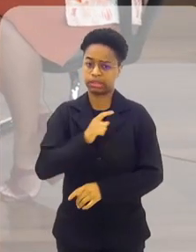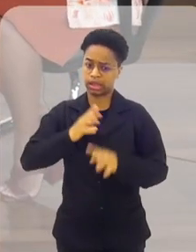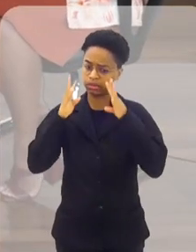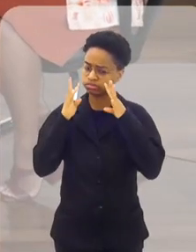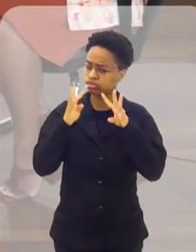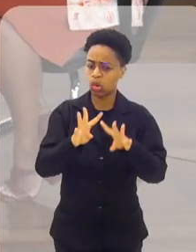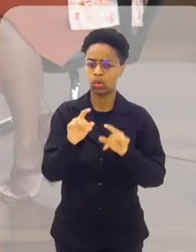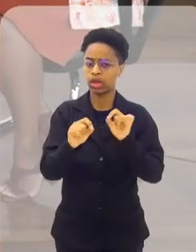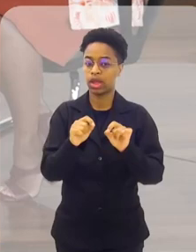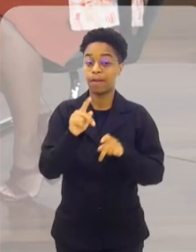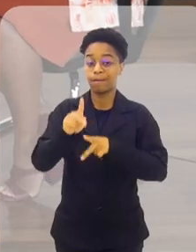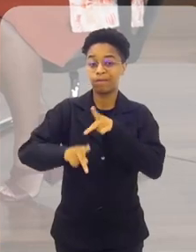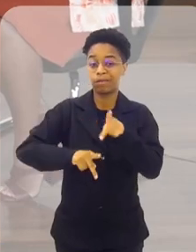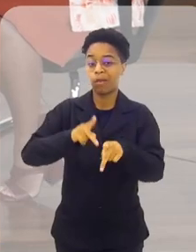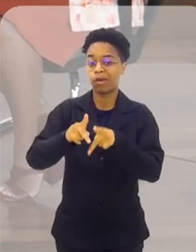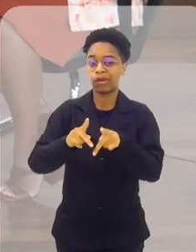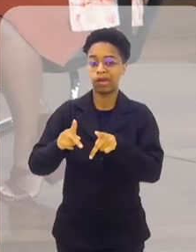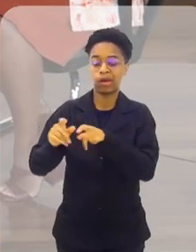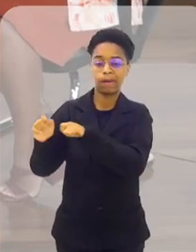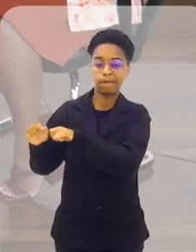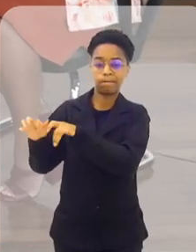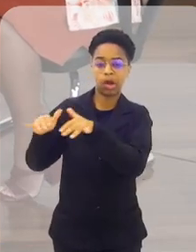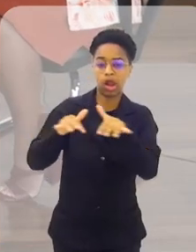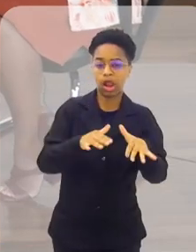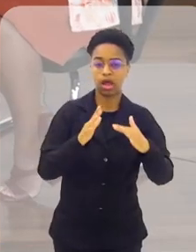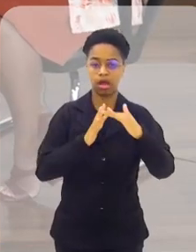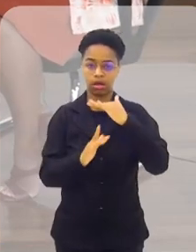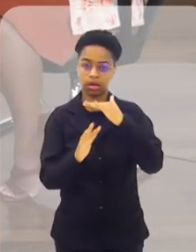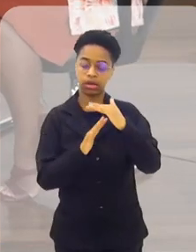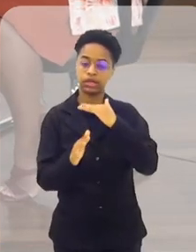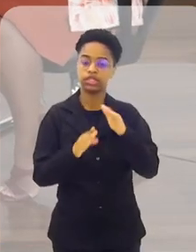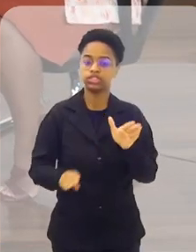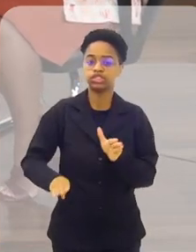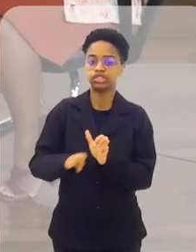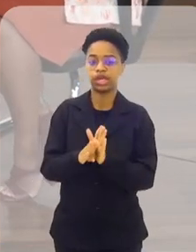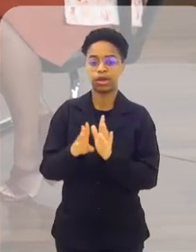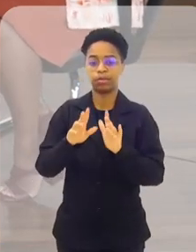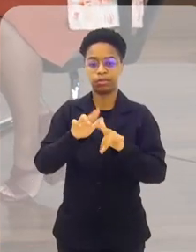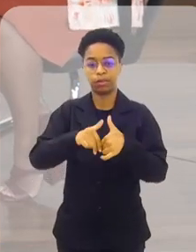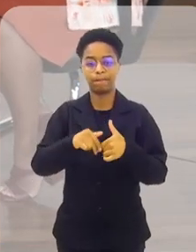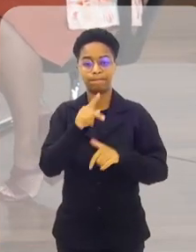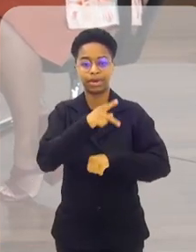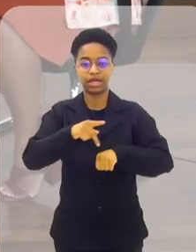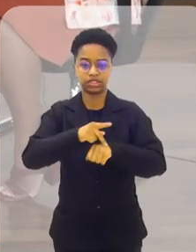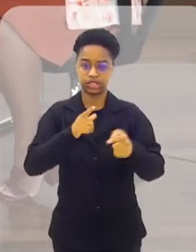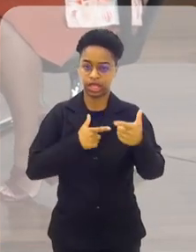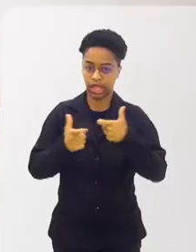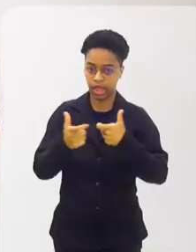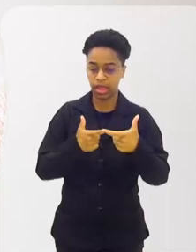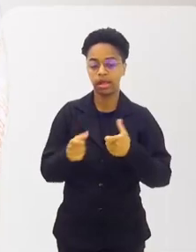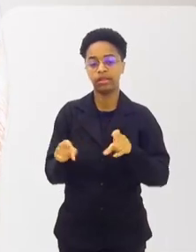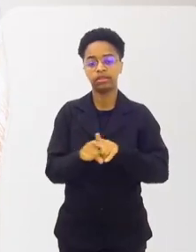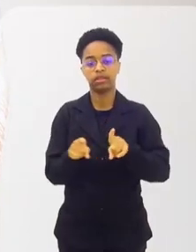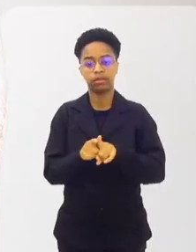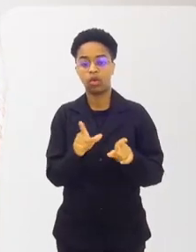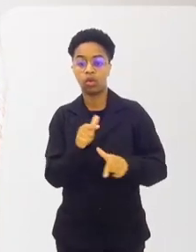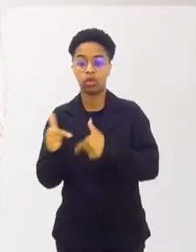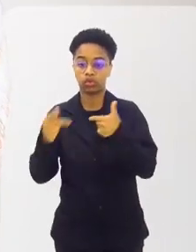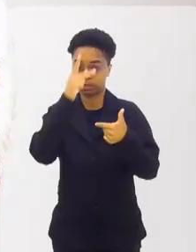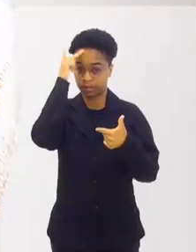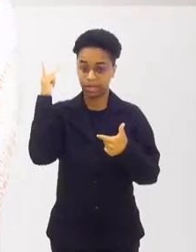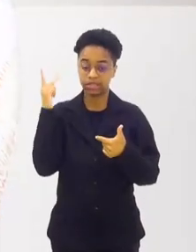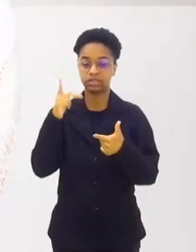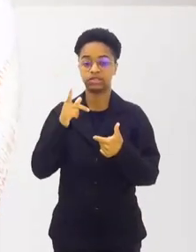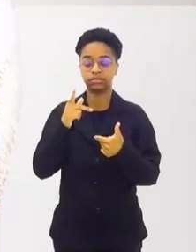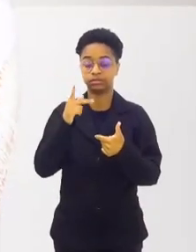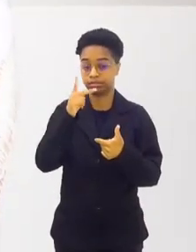chamariz para muita população que vem refugiados, enfim, de países em guerra, mas também de